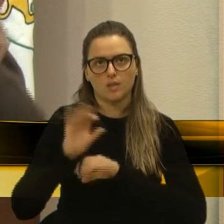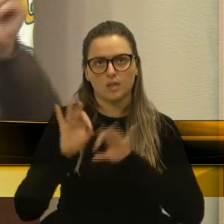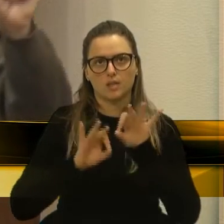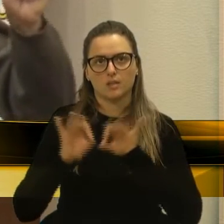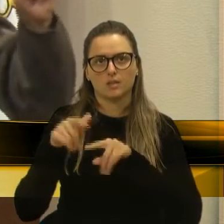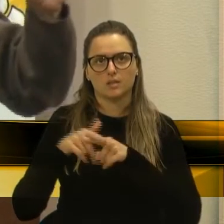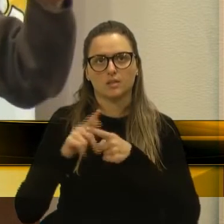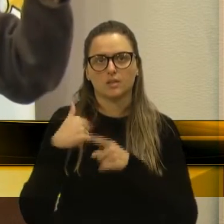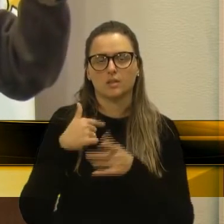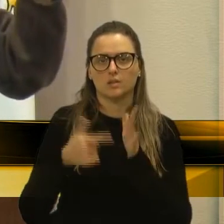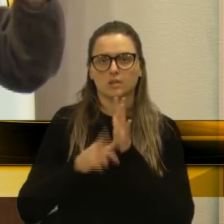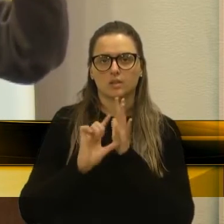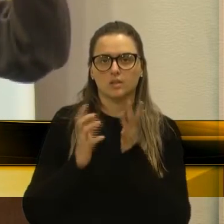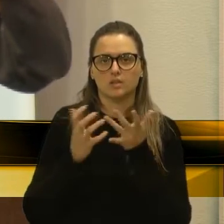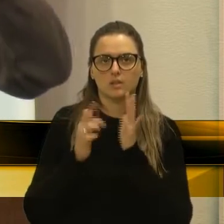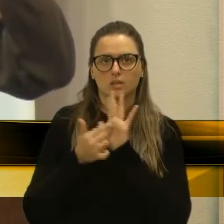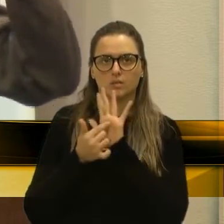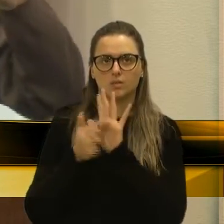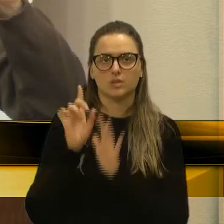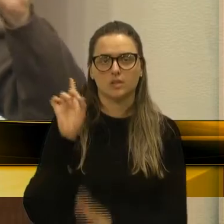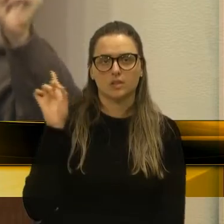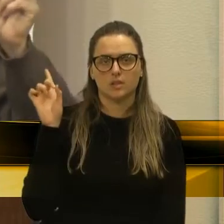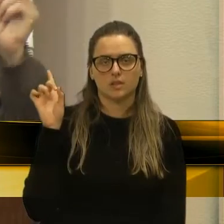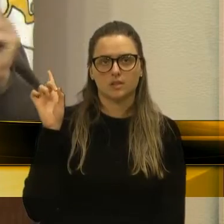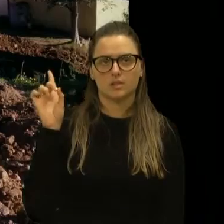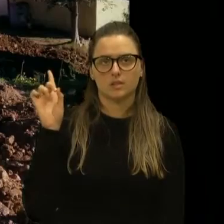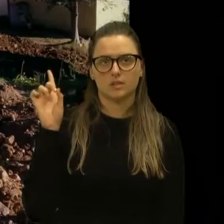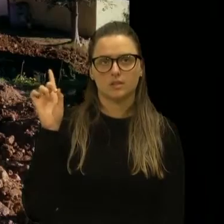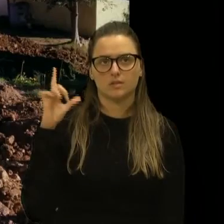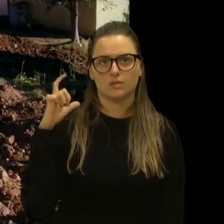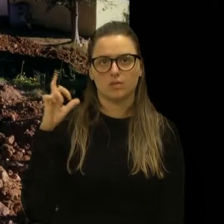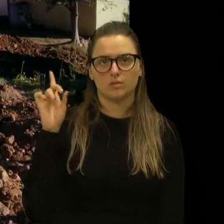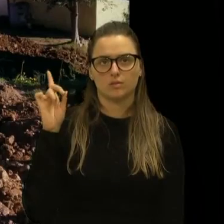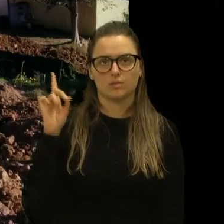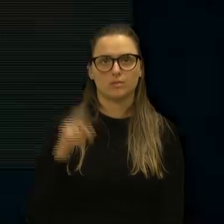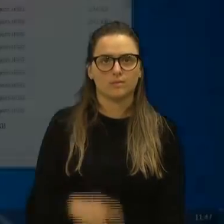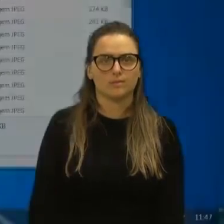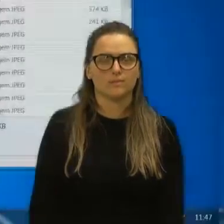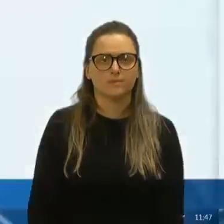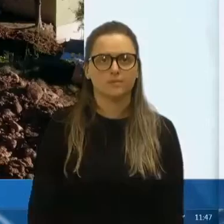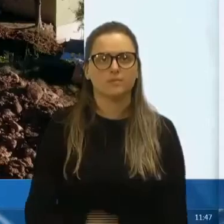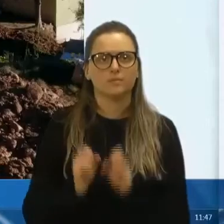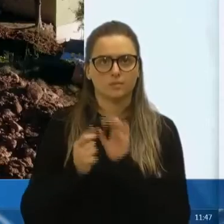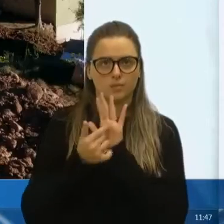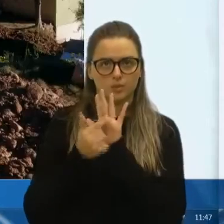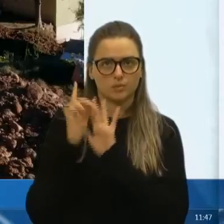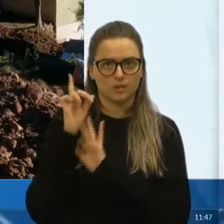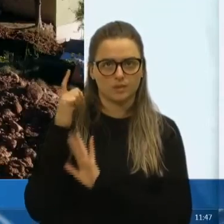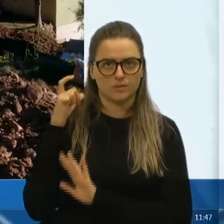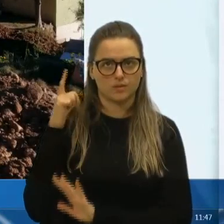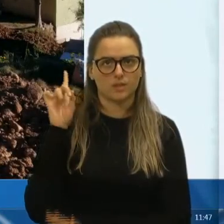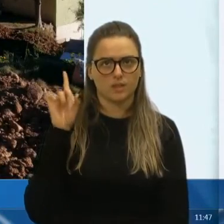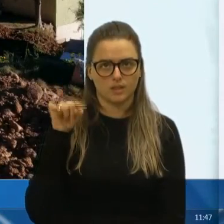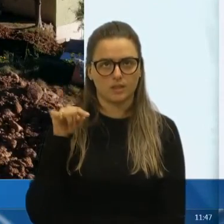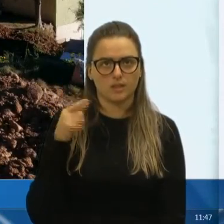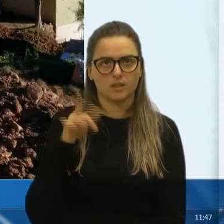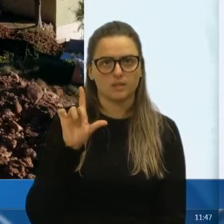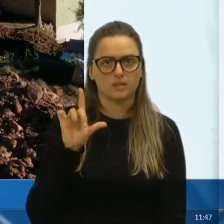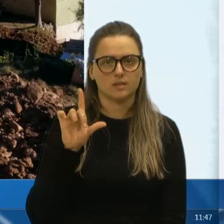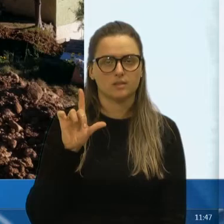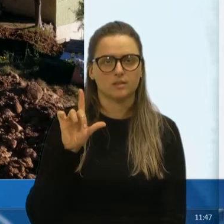Mas antes disso, eu quero mostrar essa primeira foto aí. Pode voltar na primeira aí. Antes,